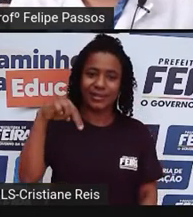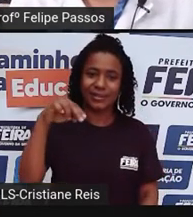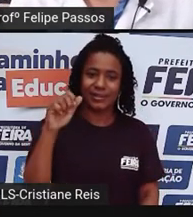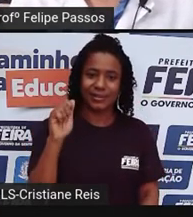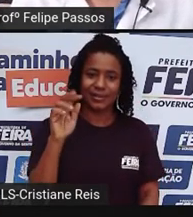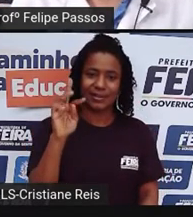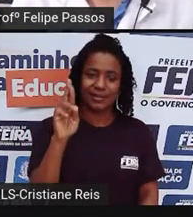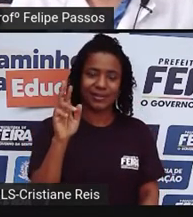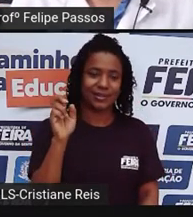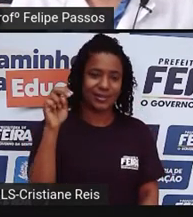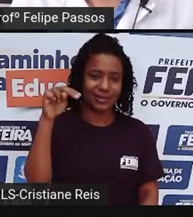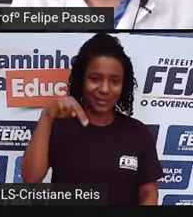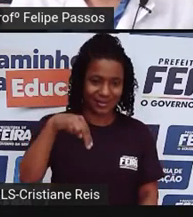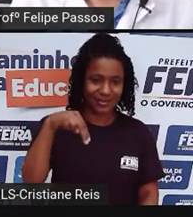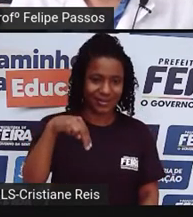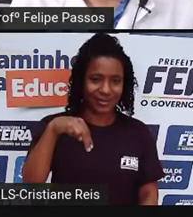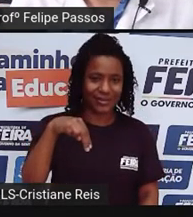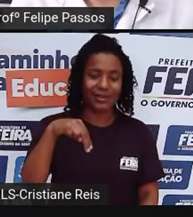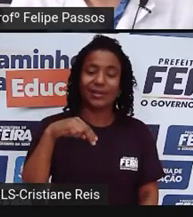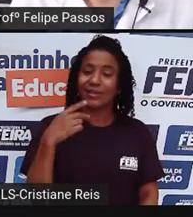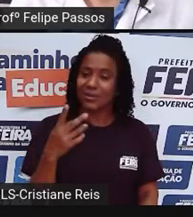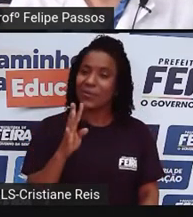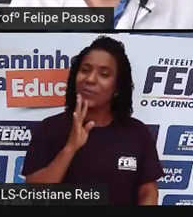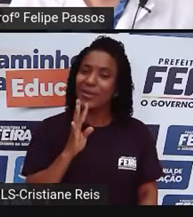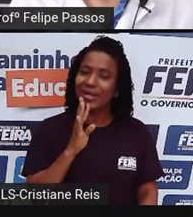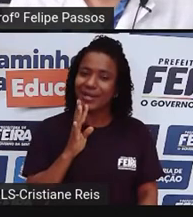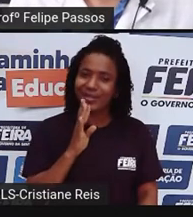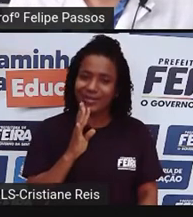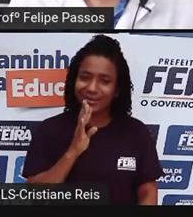DENATRAN. É o Departamento Nacional de Trânsito.